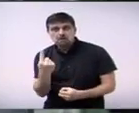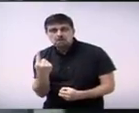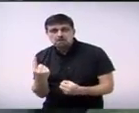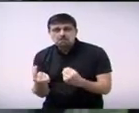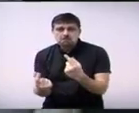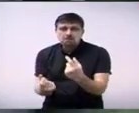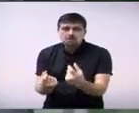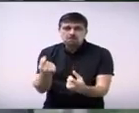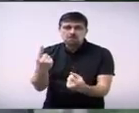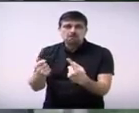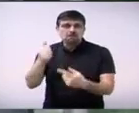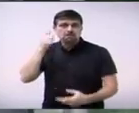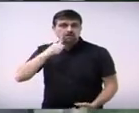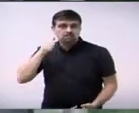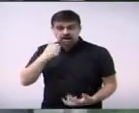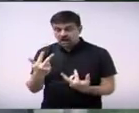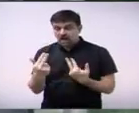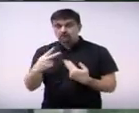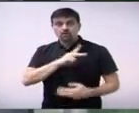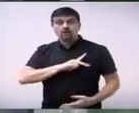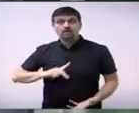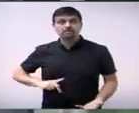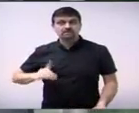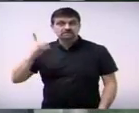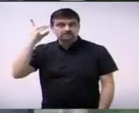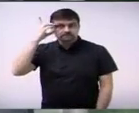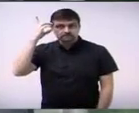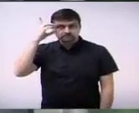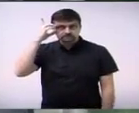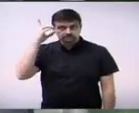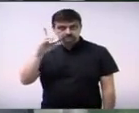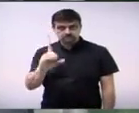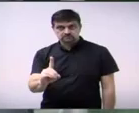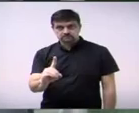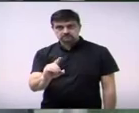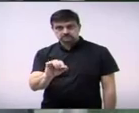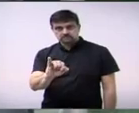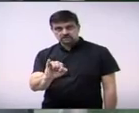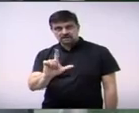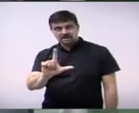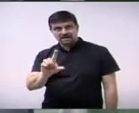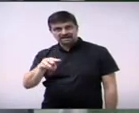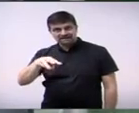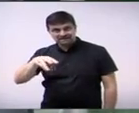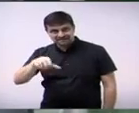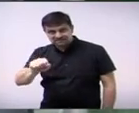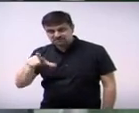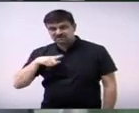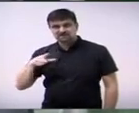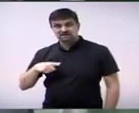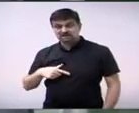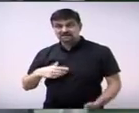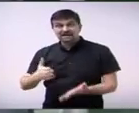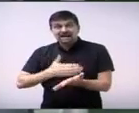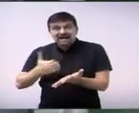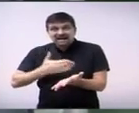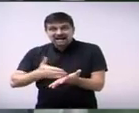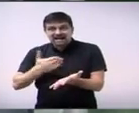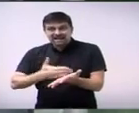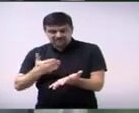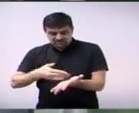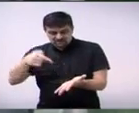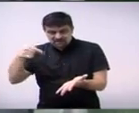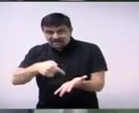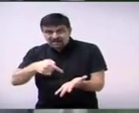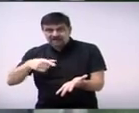presidenta Dilma sendo retratada na imprensa principalmente na capa da revista isso é desta